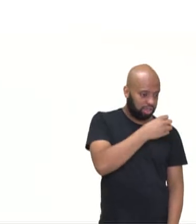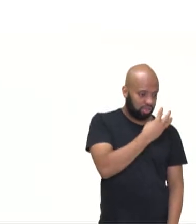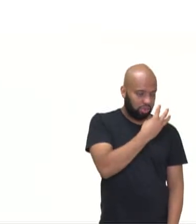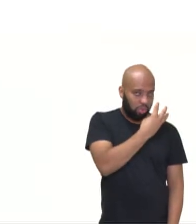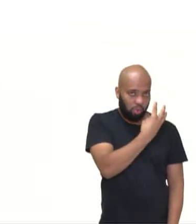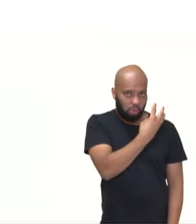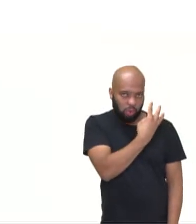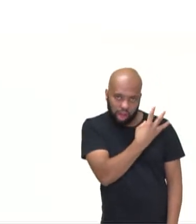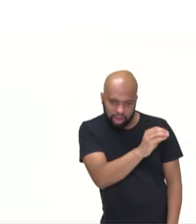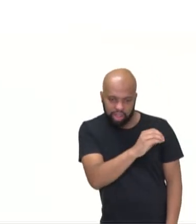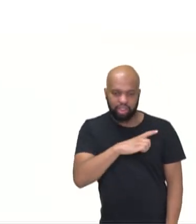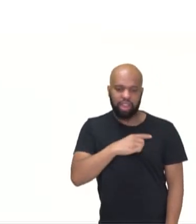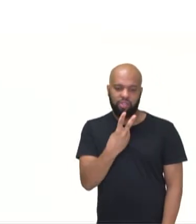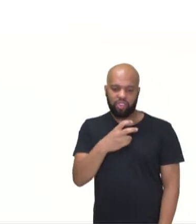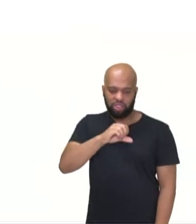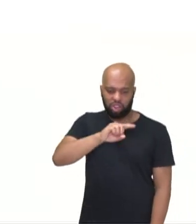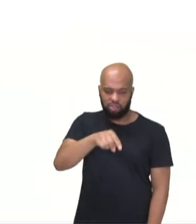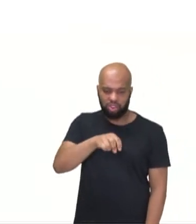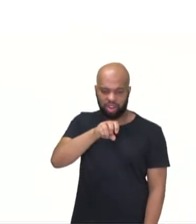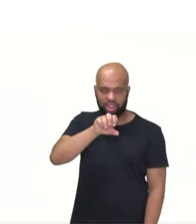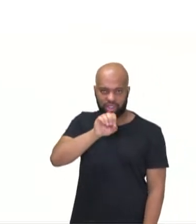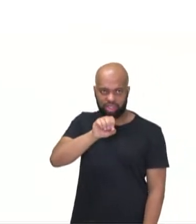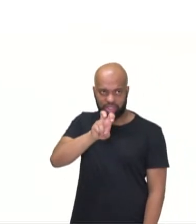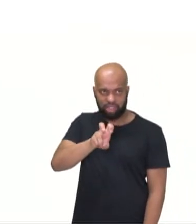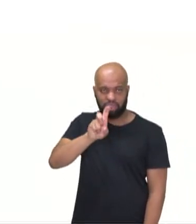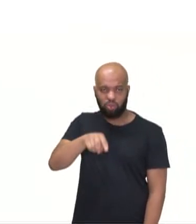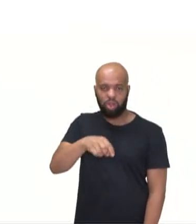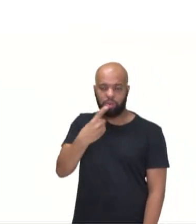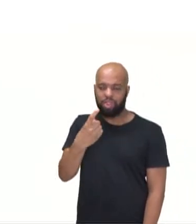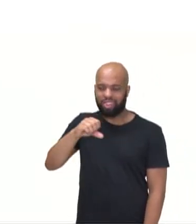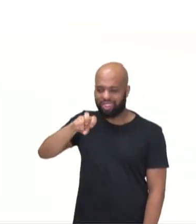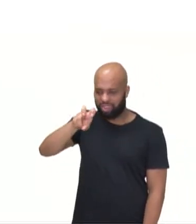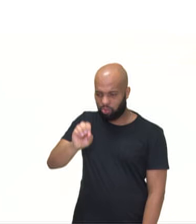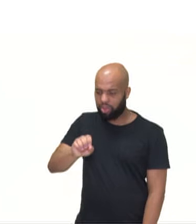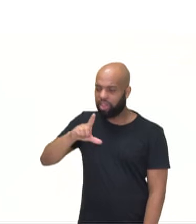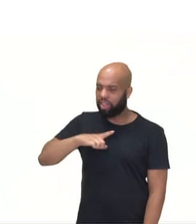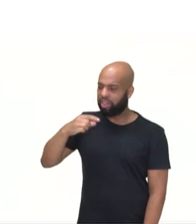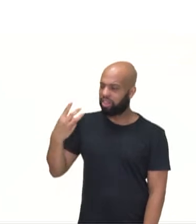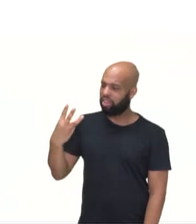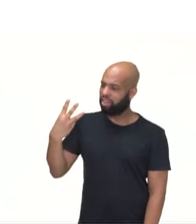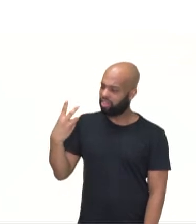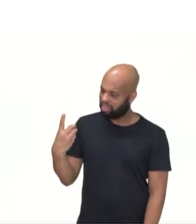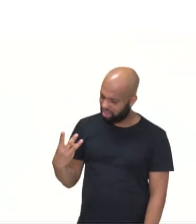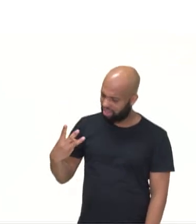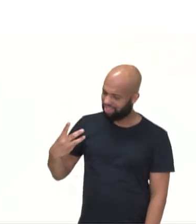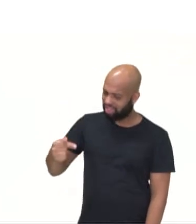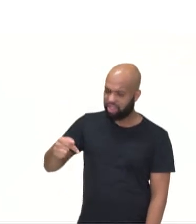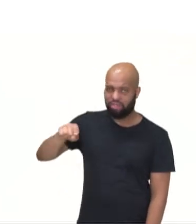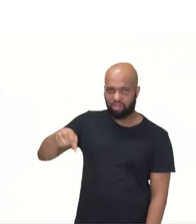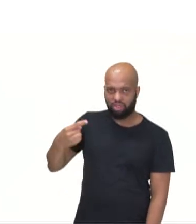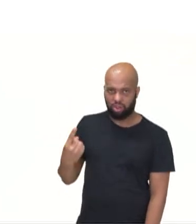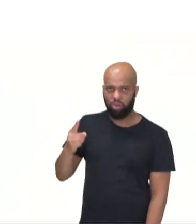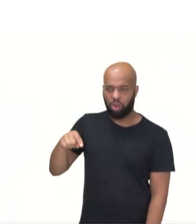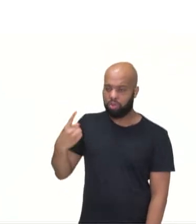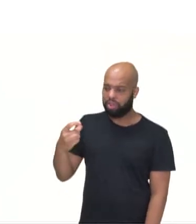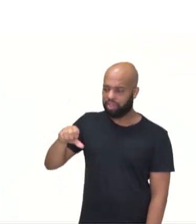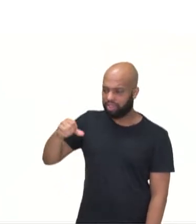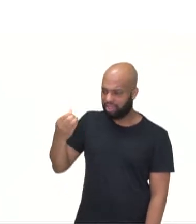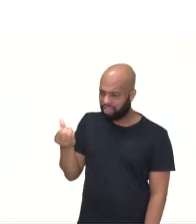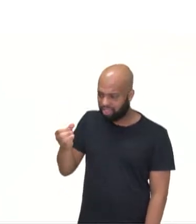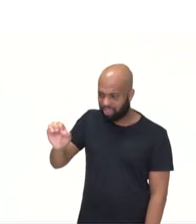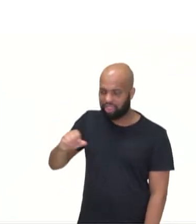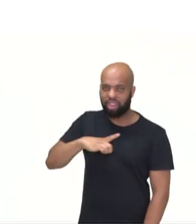29,5 em 50, 37,1 em 1960, chegando até